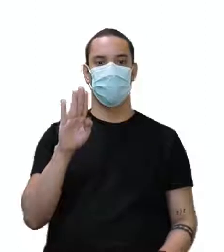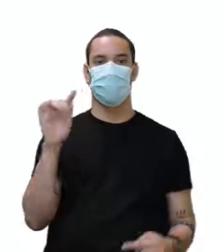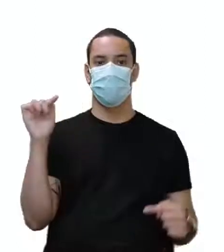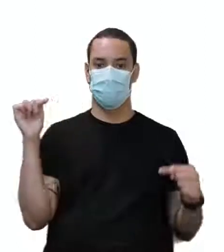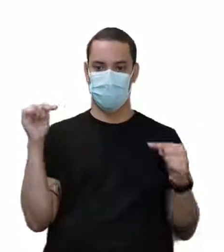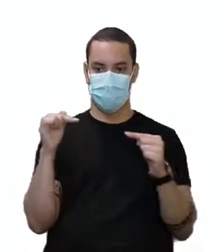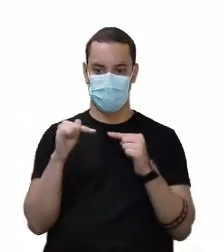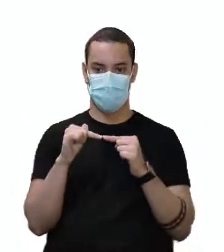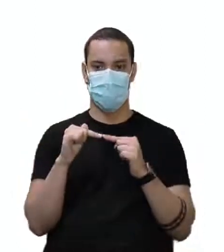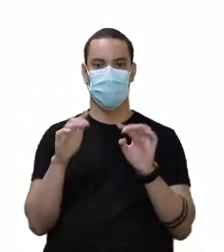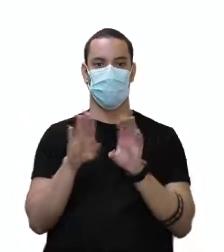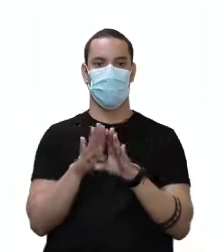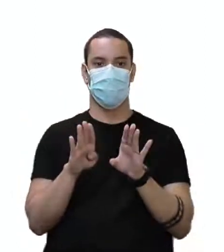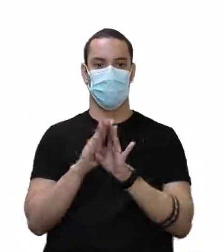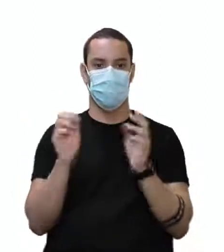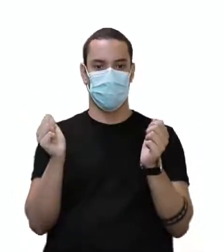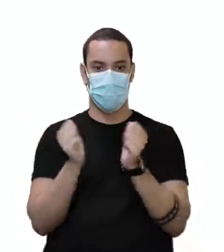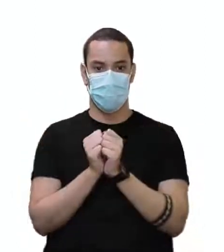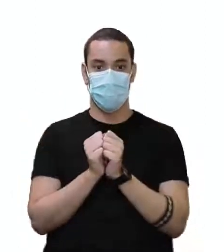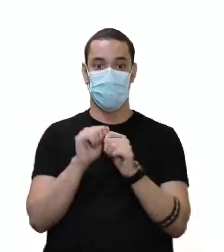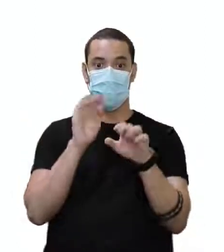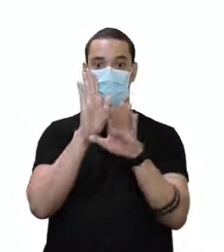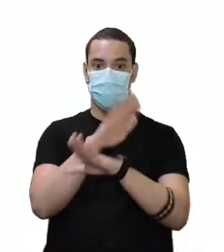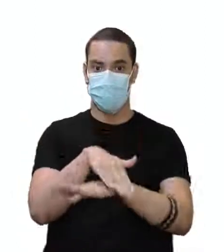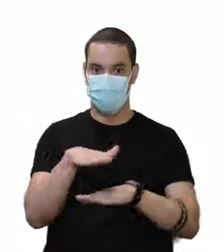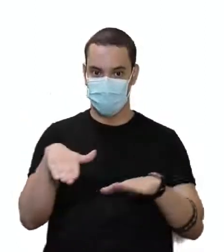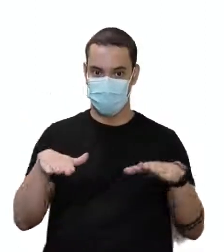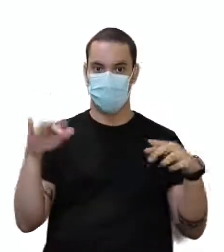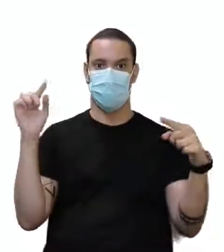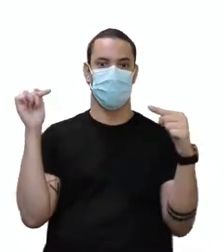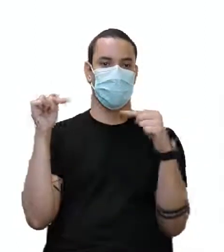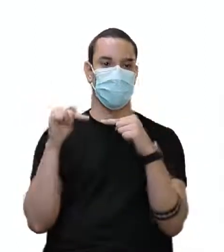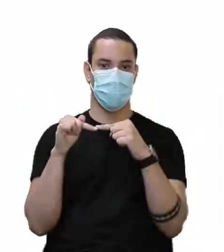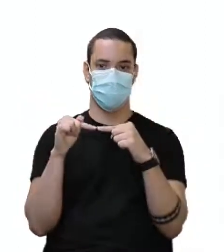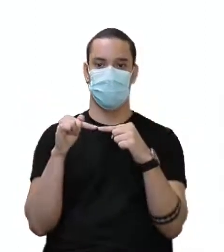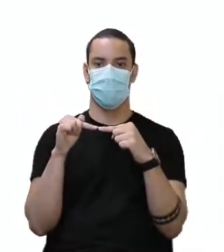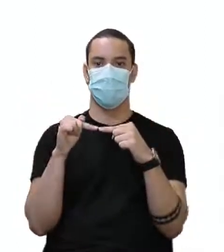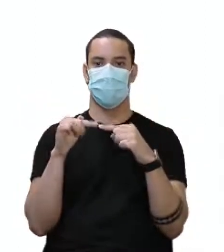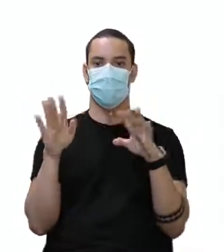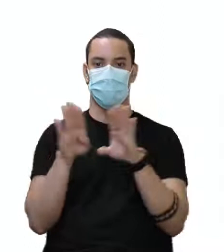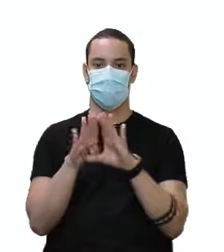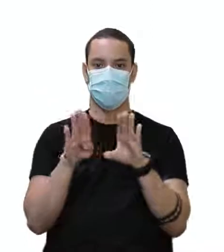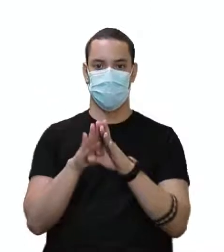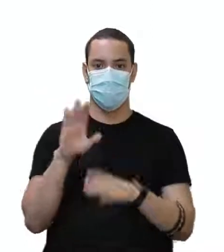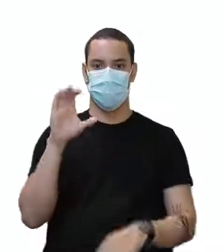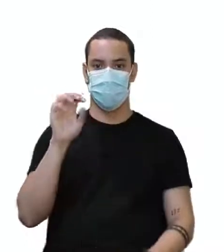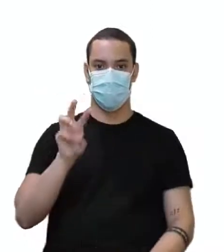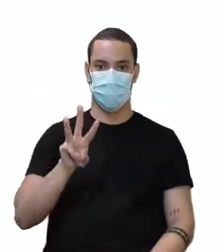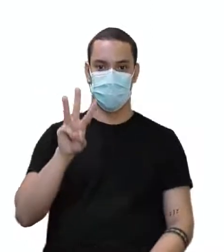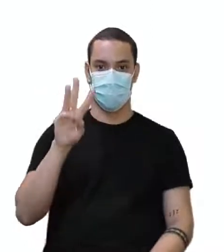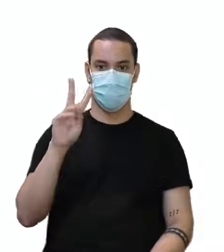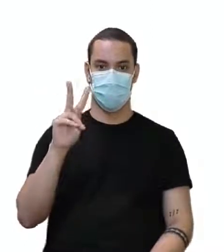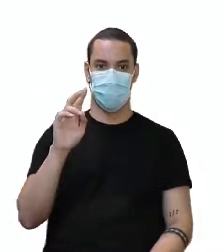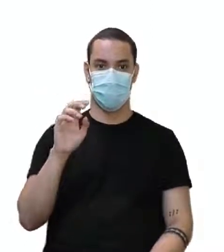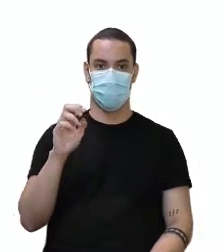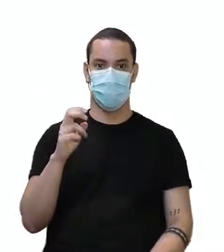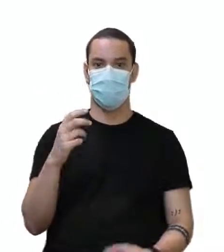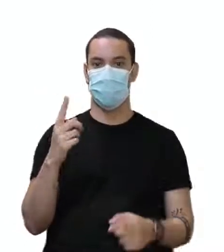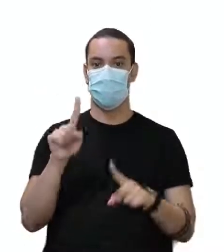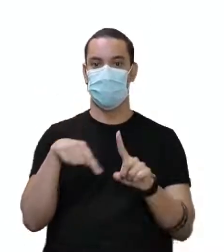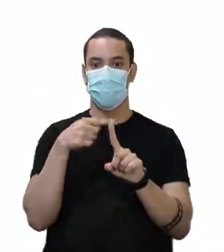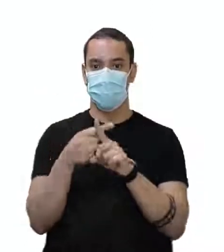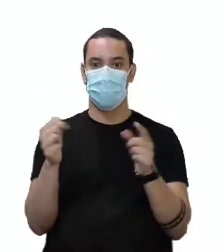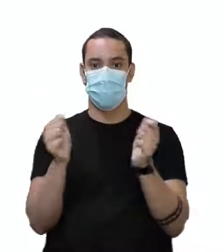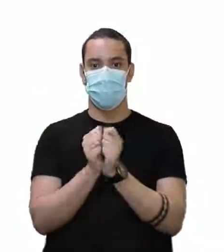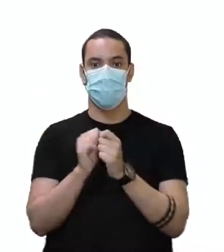Eles ou elas estavam falando. The kids were talking. As crianças estavam falando. Loudly. Alto demais. When the